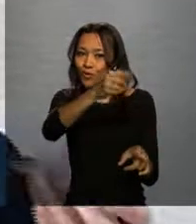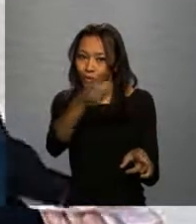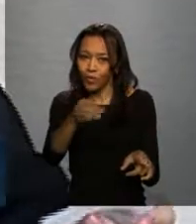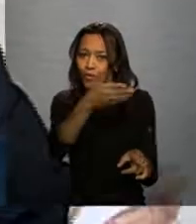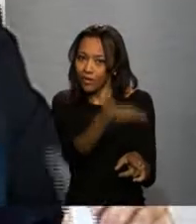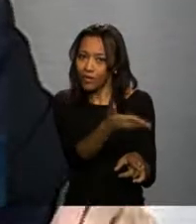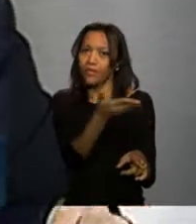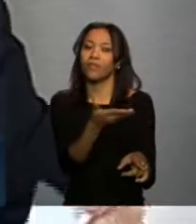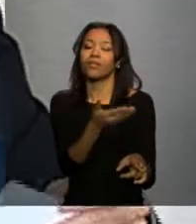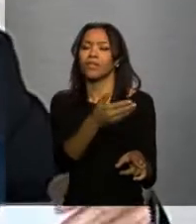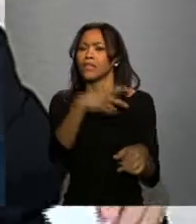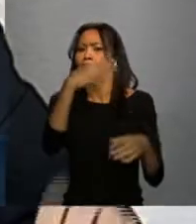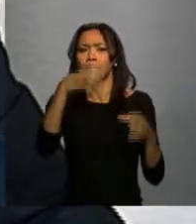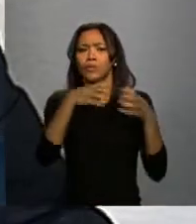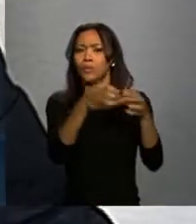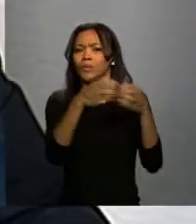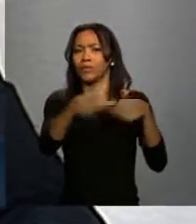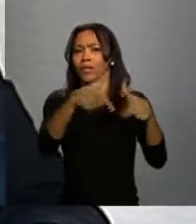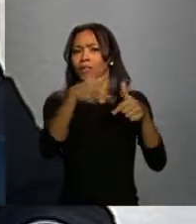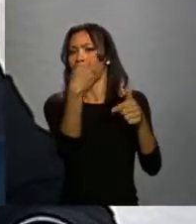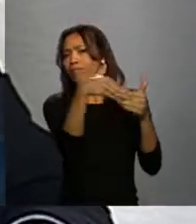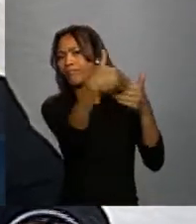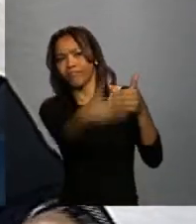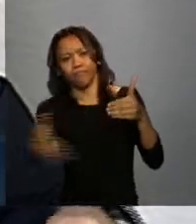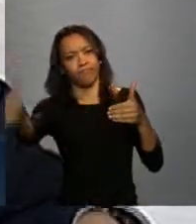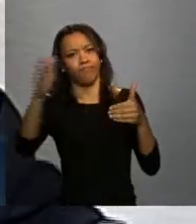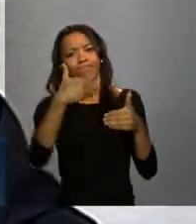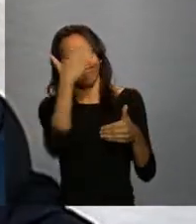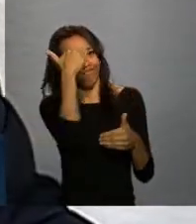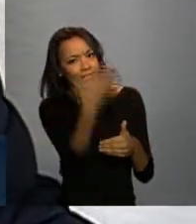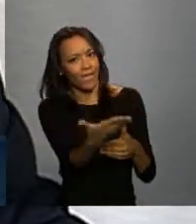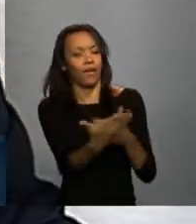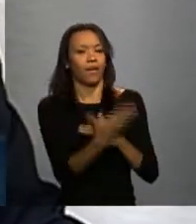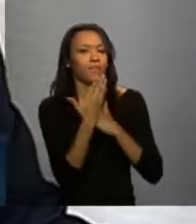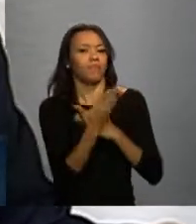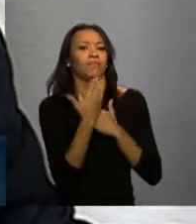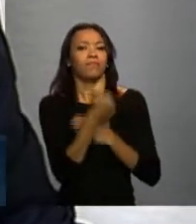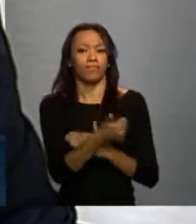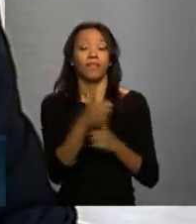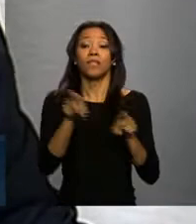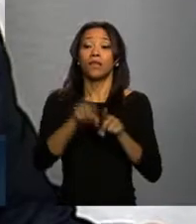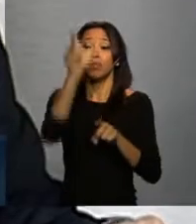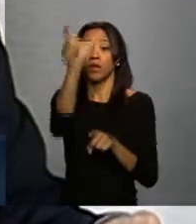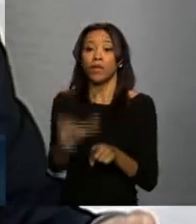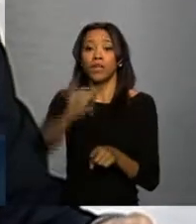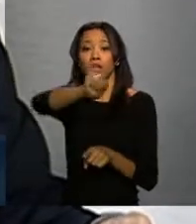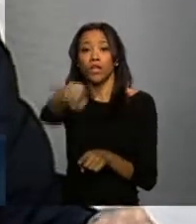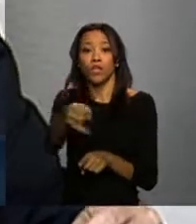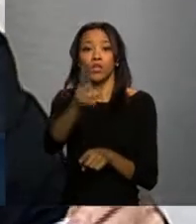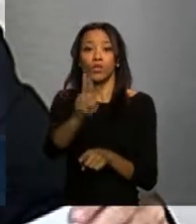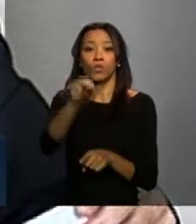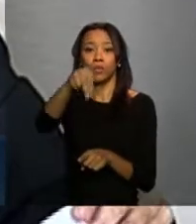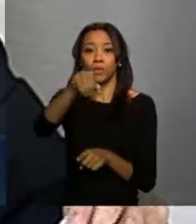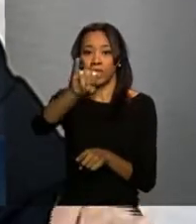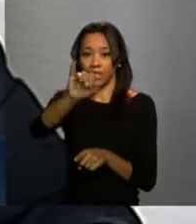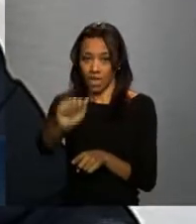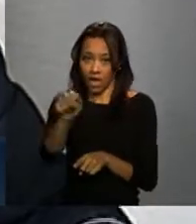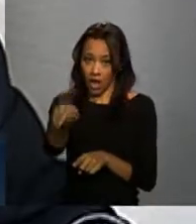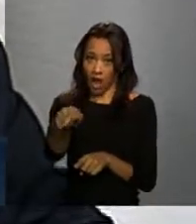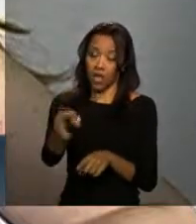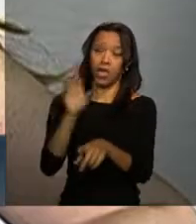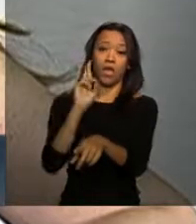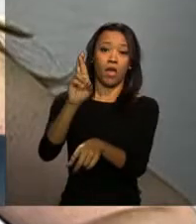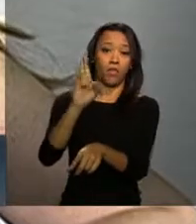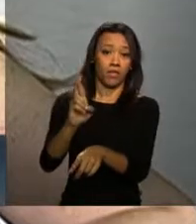e aí toda a equipe da coordenação por todo o carinho, fazer um agradecimento especial à presença da Júnia Morão, que representa a EMO Rede